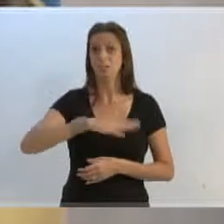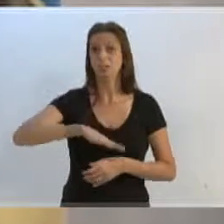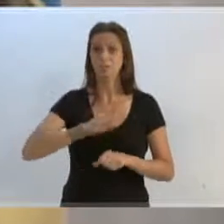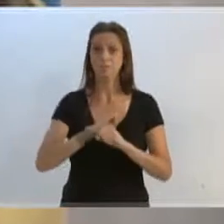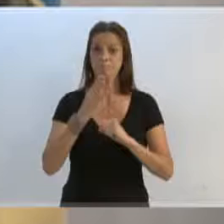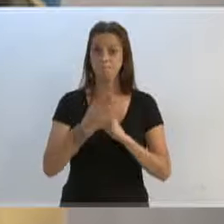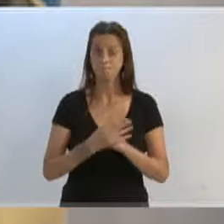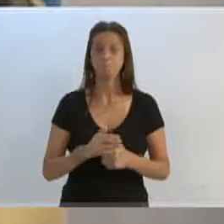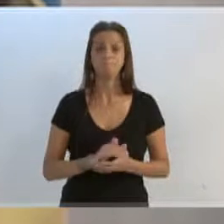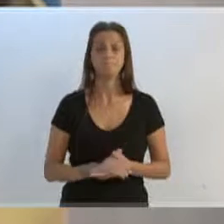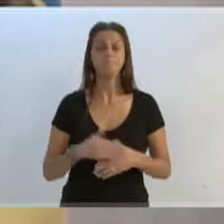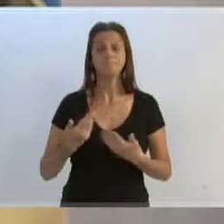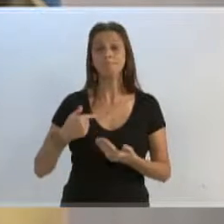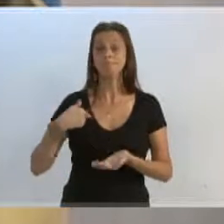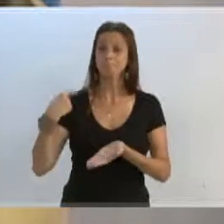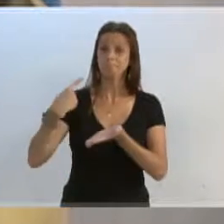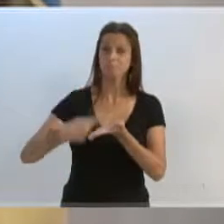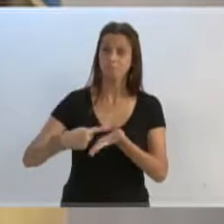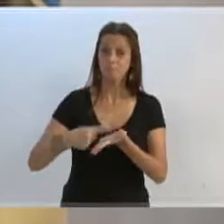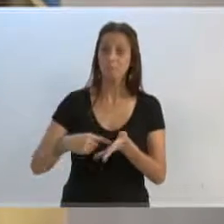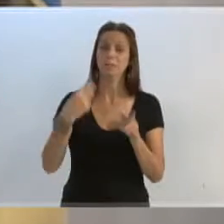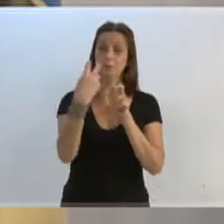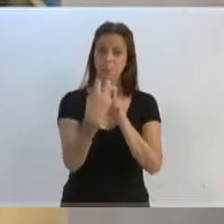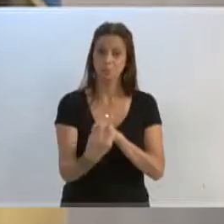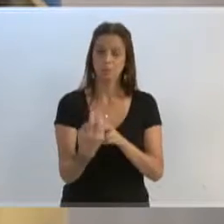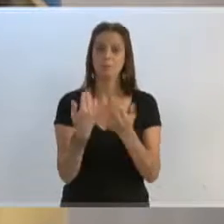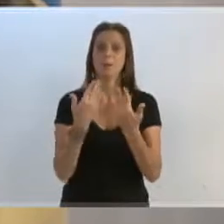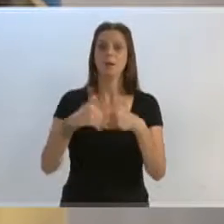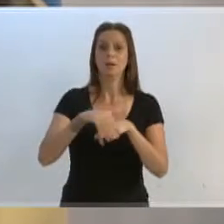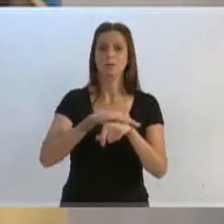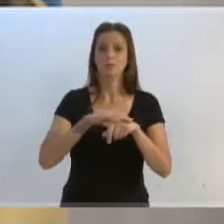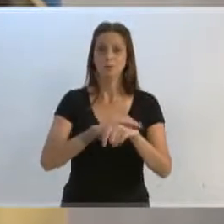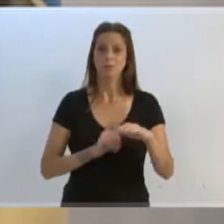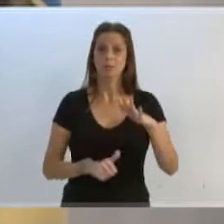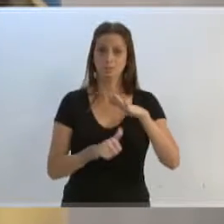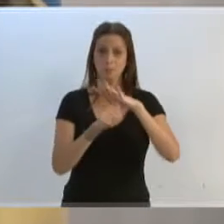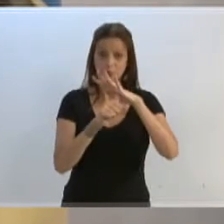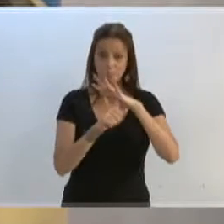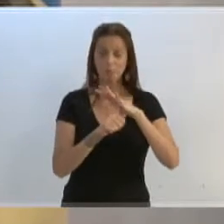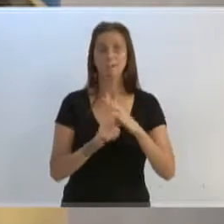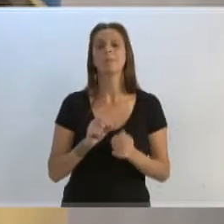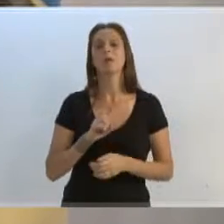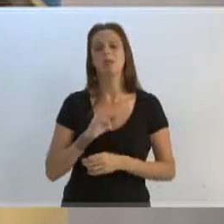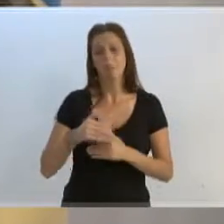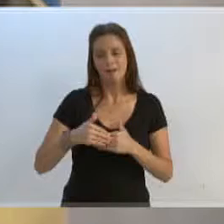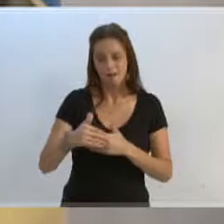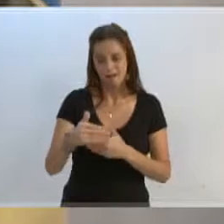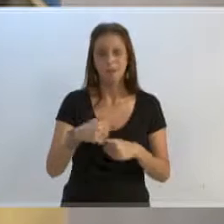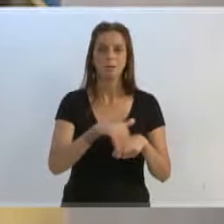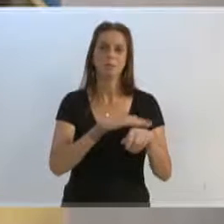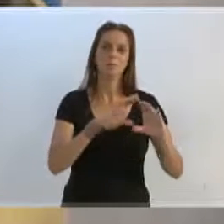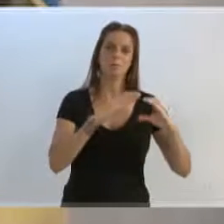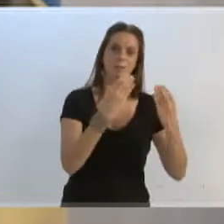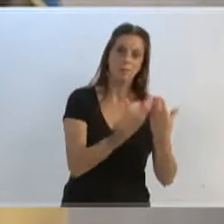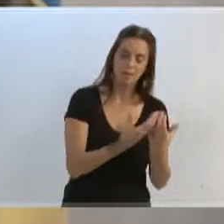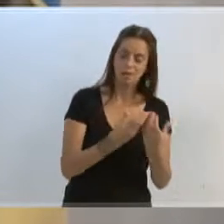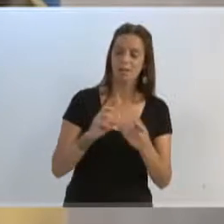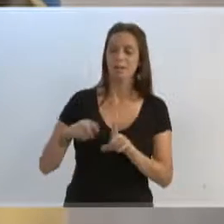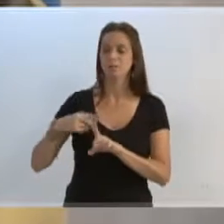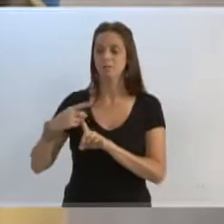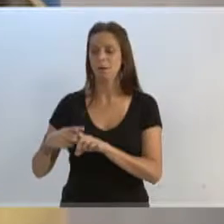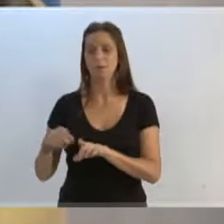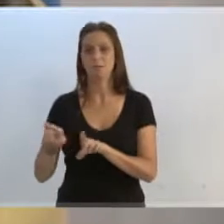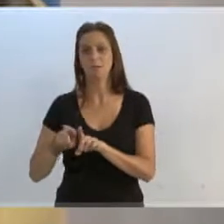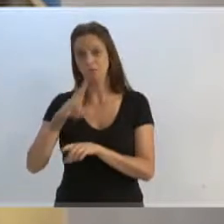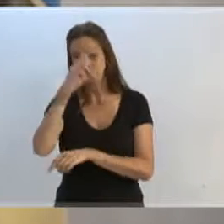nos atendeu prontamente, e também agora estaremos indo falar com o secretário, com a comunidade, vamos fazer a conversa, para que isso aconteça, o mais